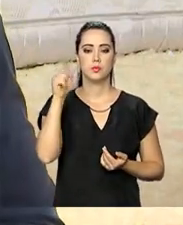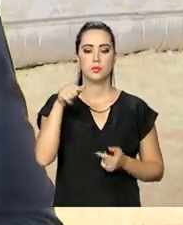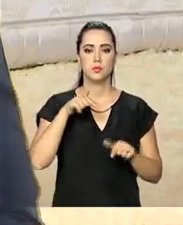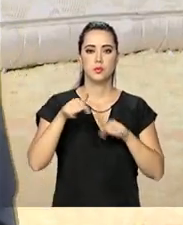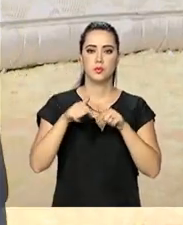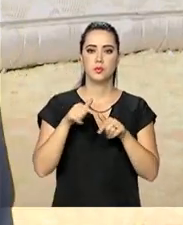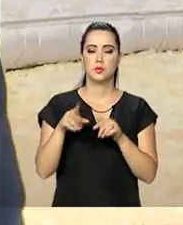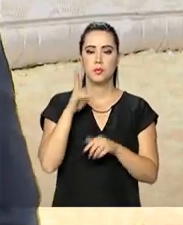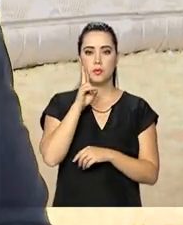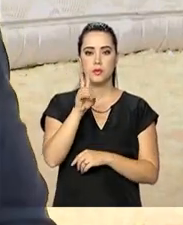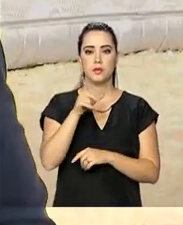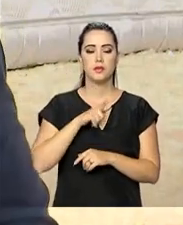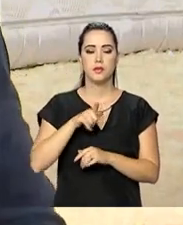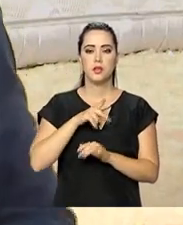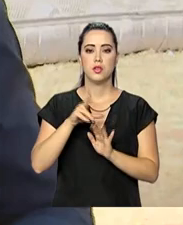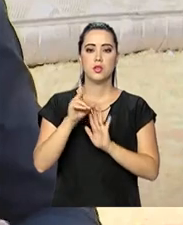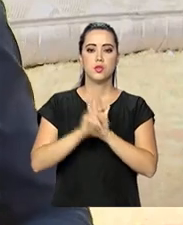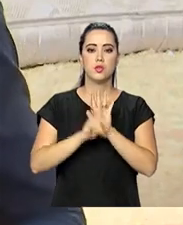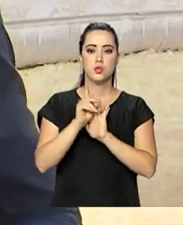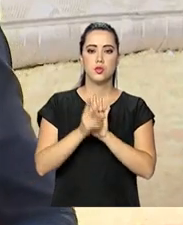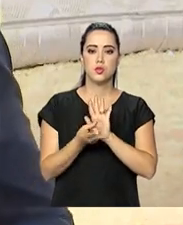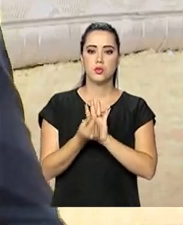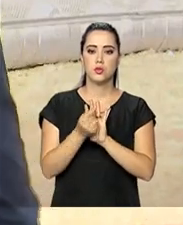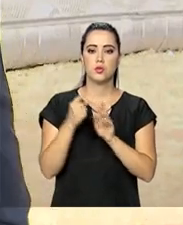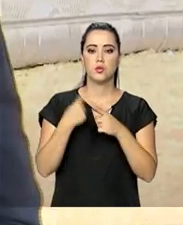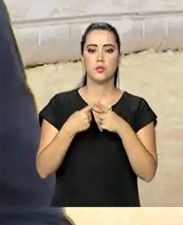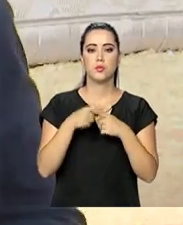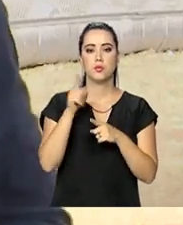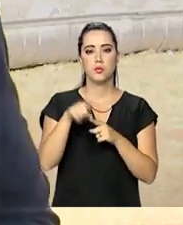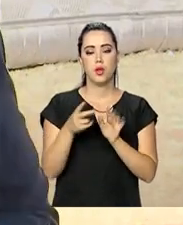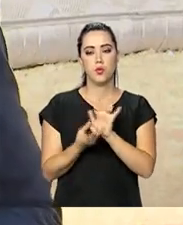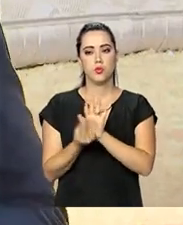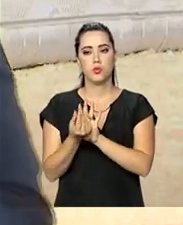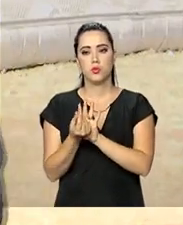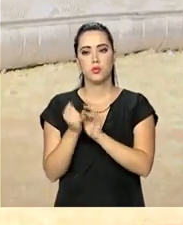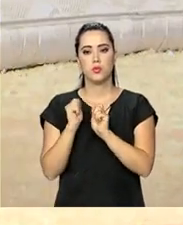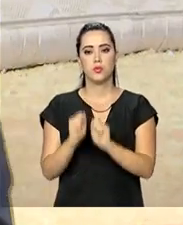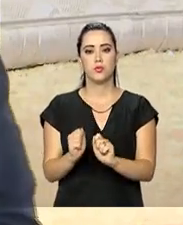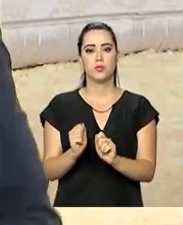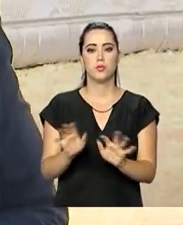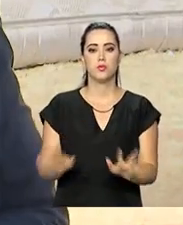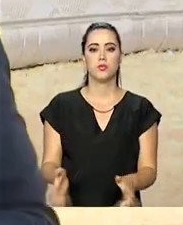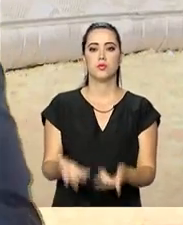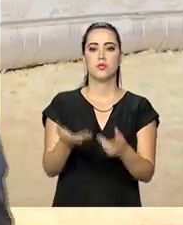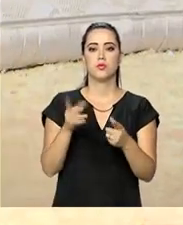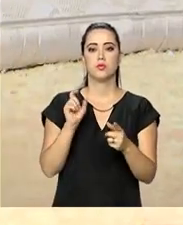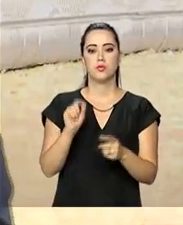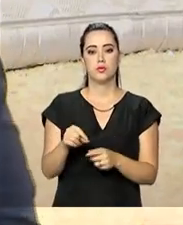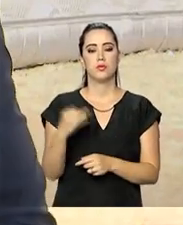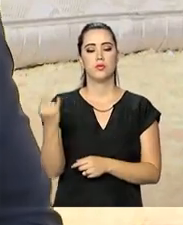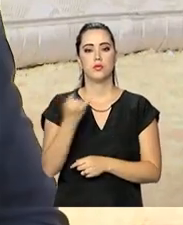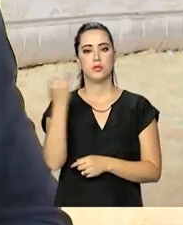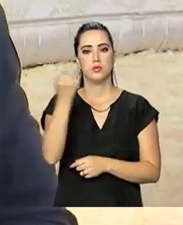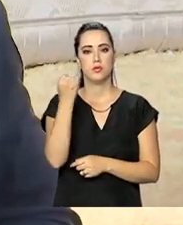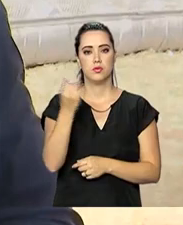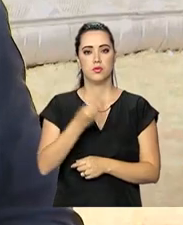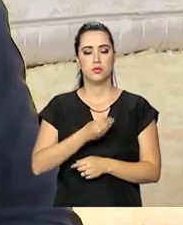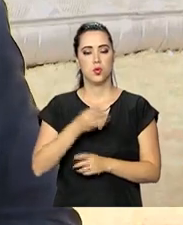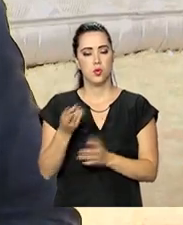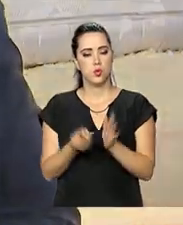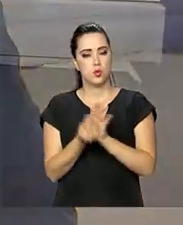trabalhador checar se tem direito ao benefício, já que esse é um dinheiro que pode impactar e bastante no